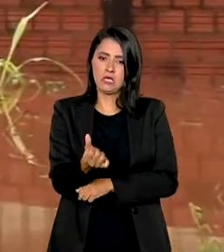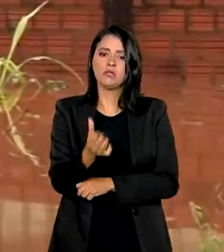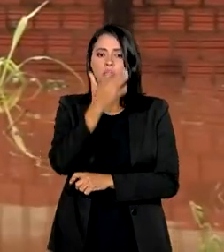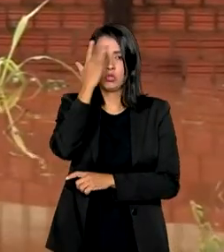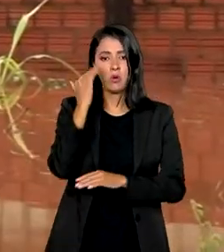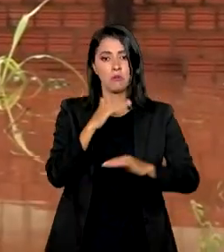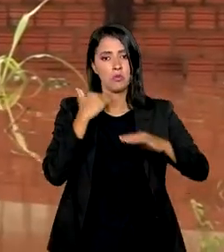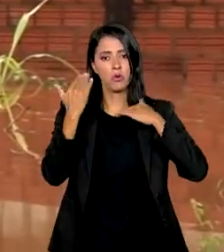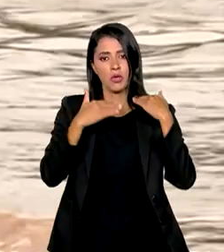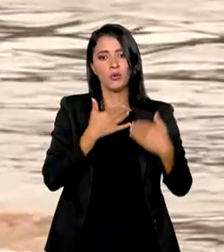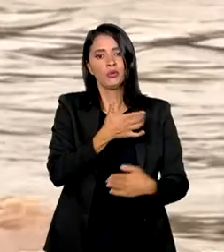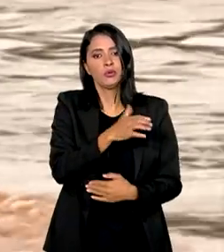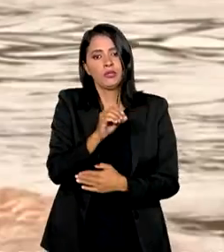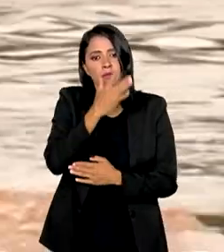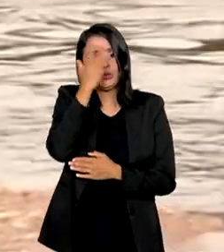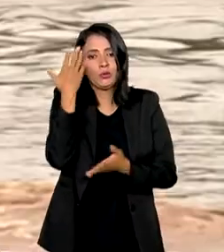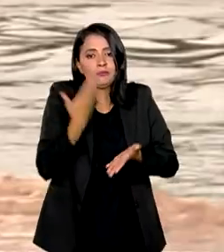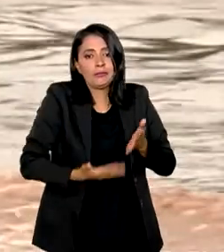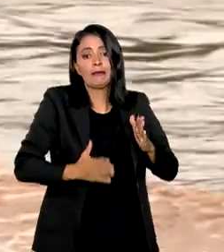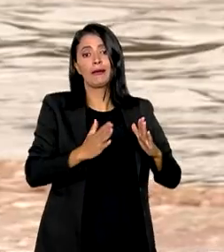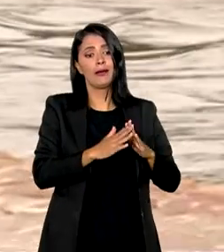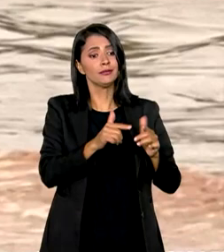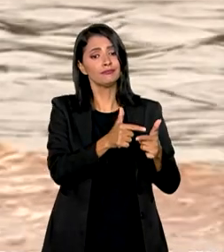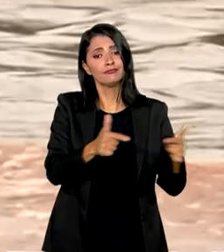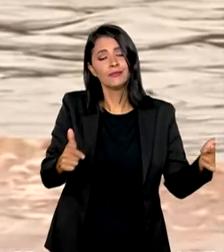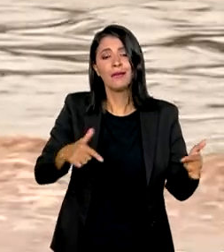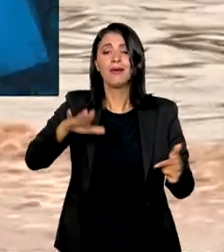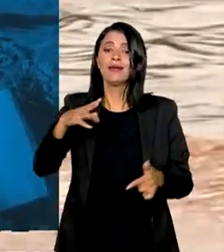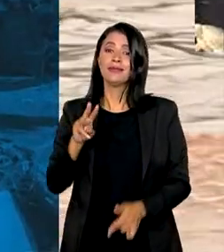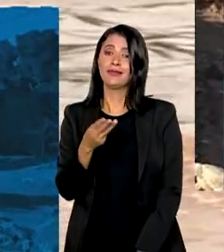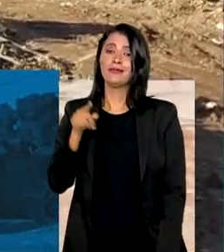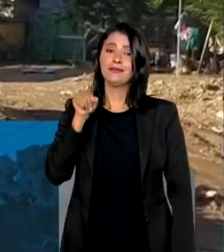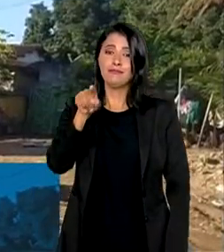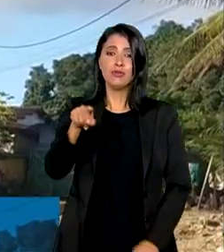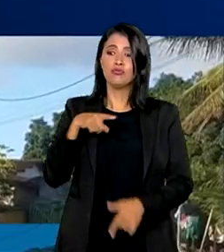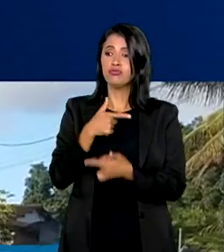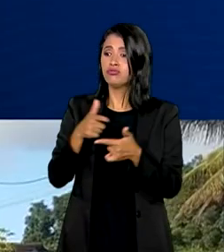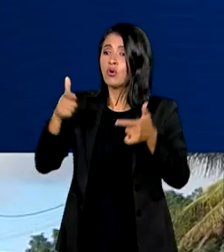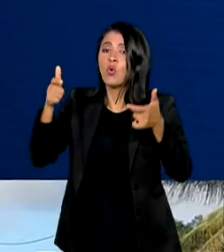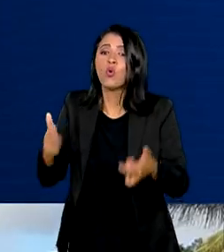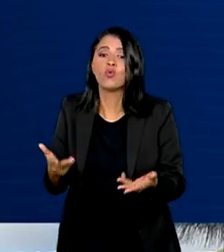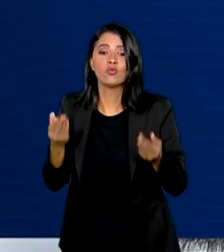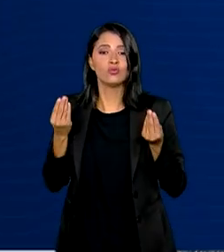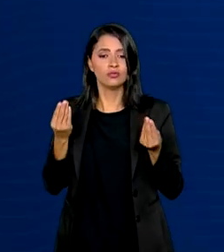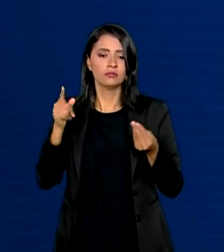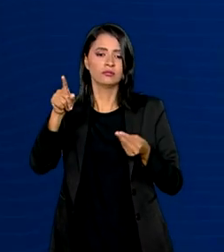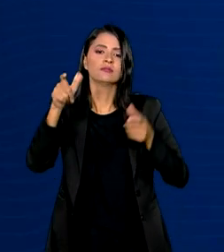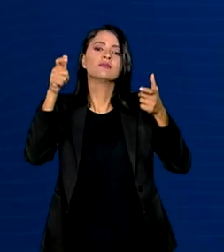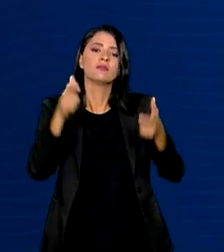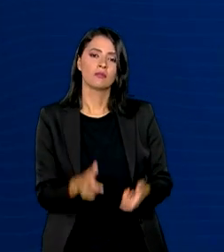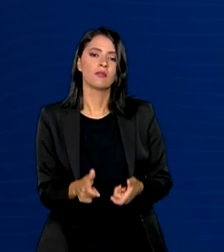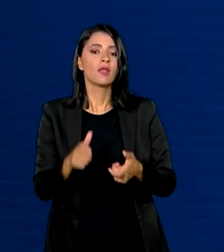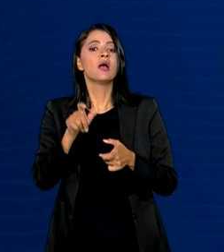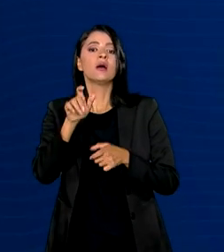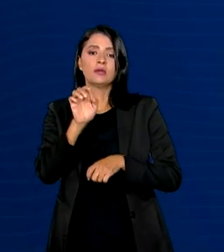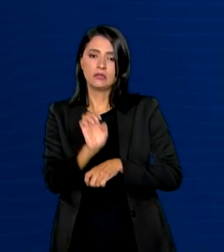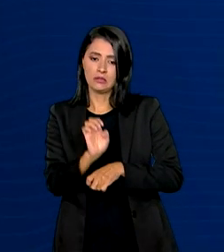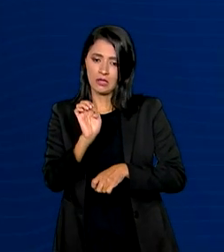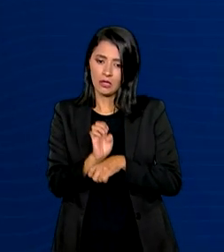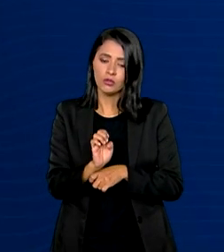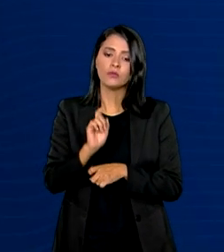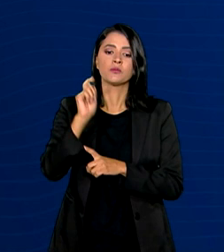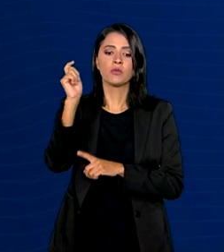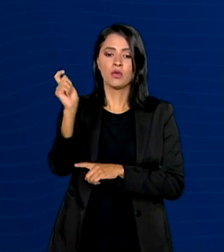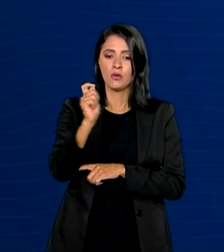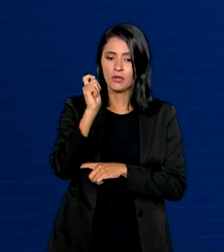pessoas desabrigadas e mais de 3.700 desalojados. Localizadas nos estados do Rio Grande do Sul, Mato